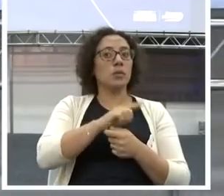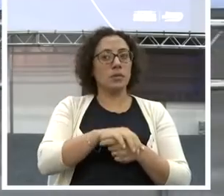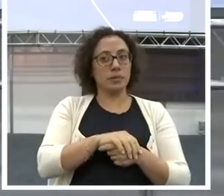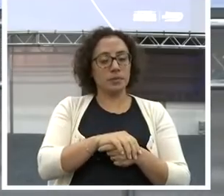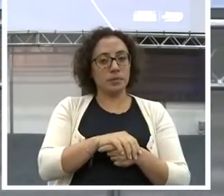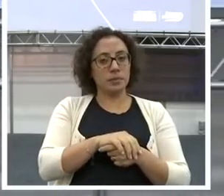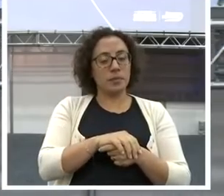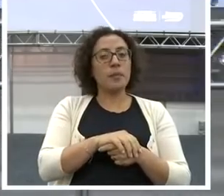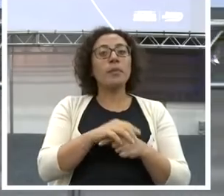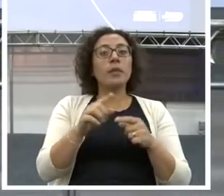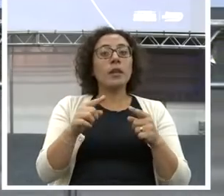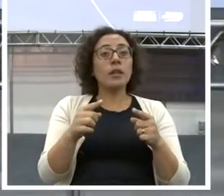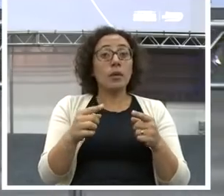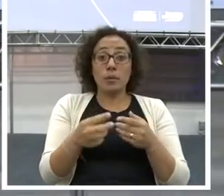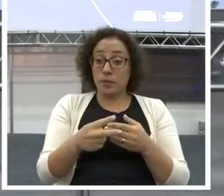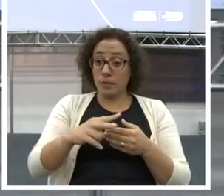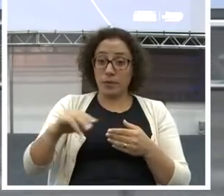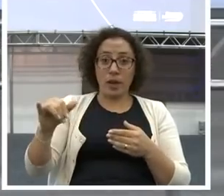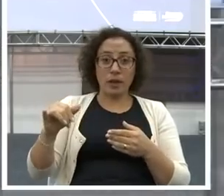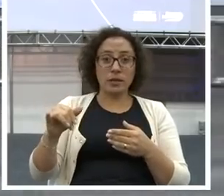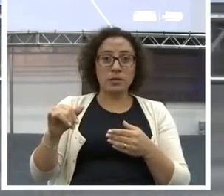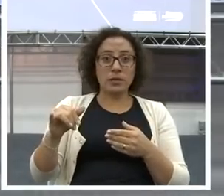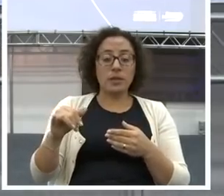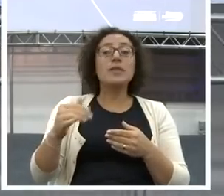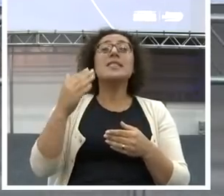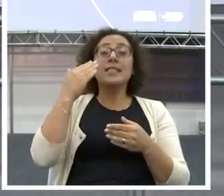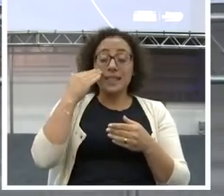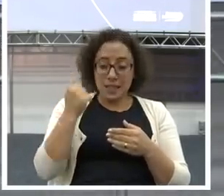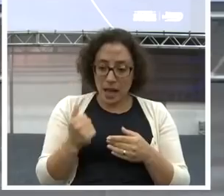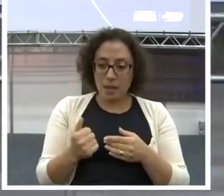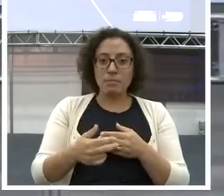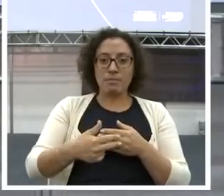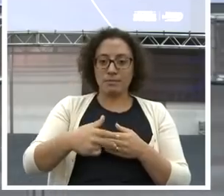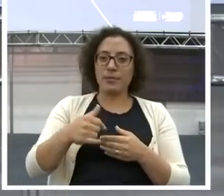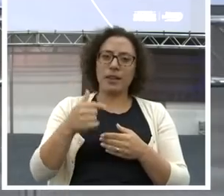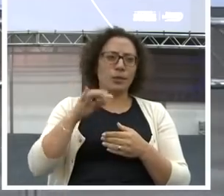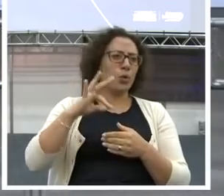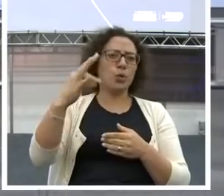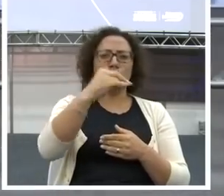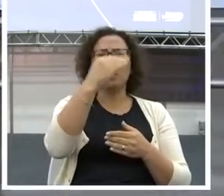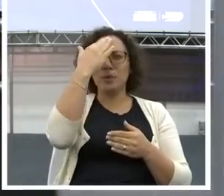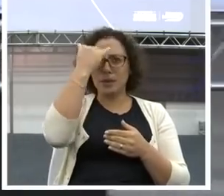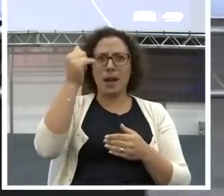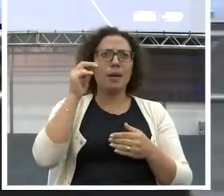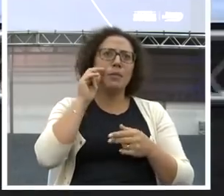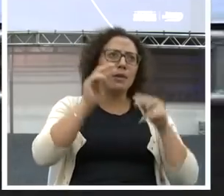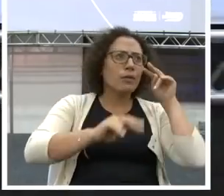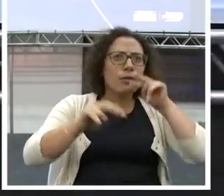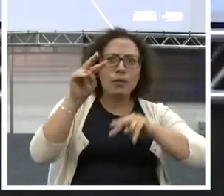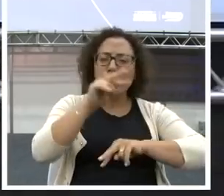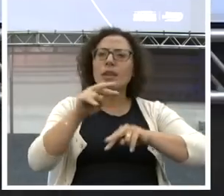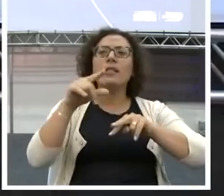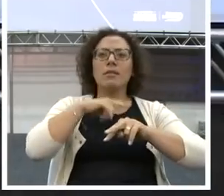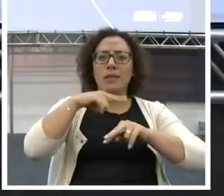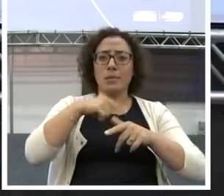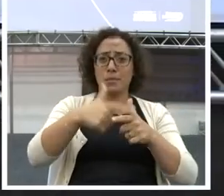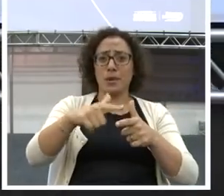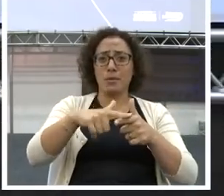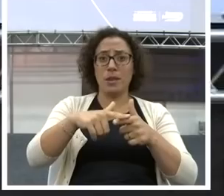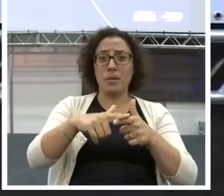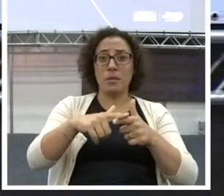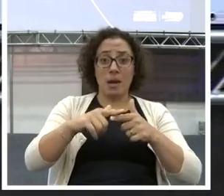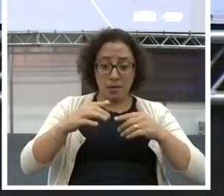É exatamente o que vai. Por quê? Você sabe do problema, todo mundo aqui sabe. E não toma